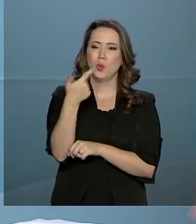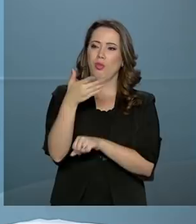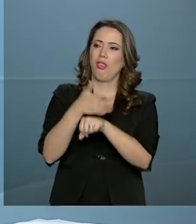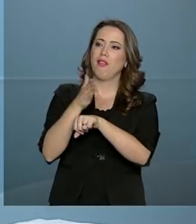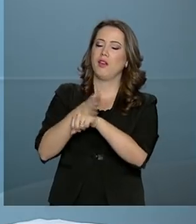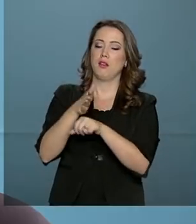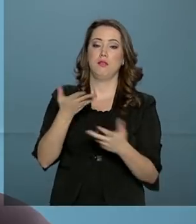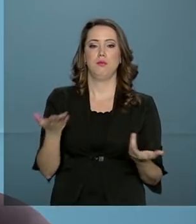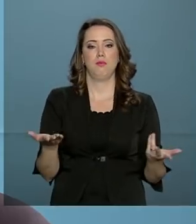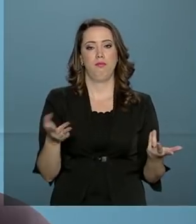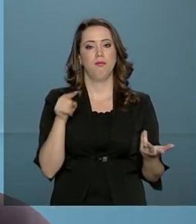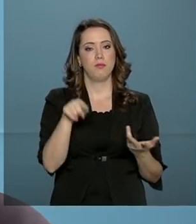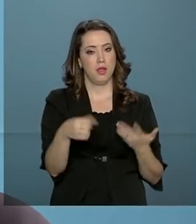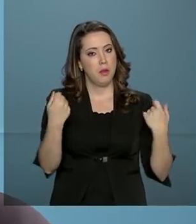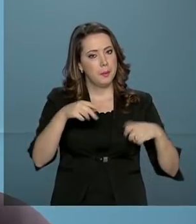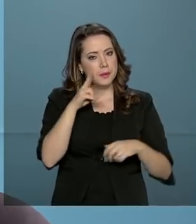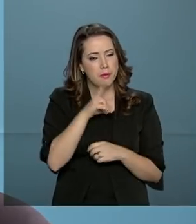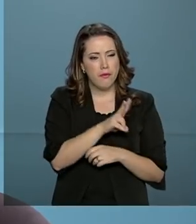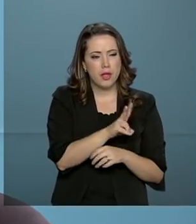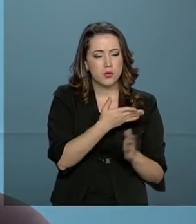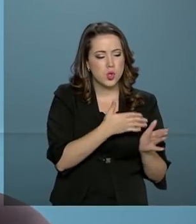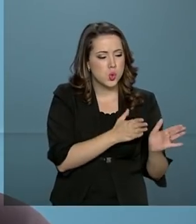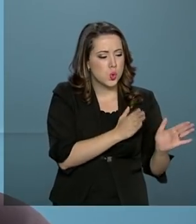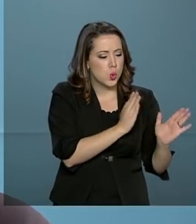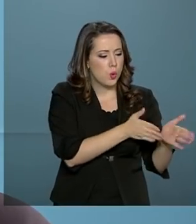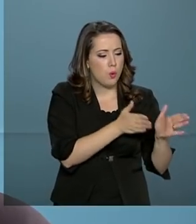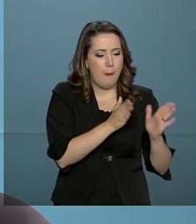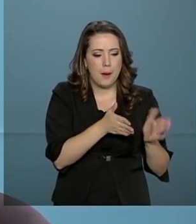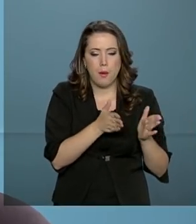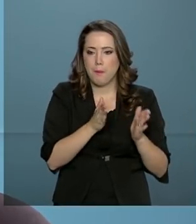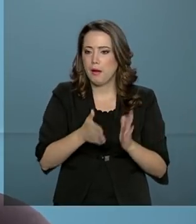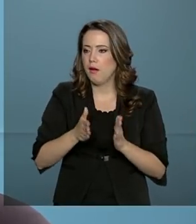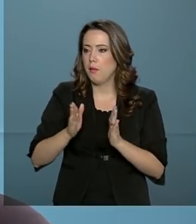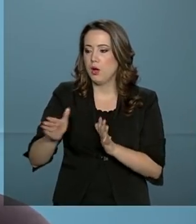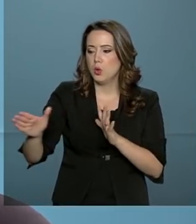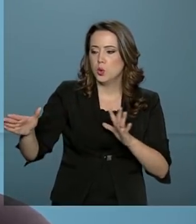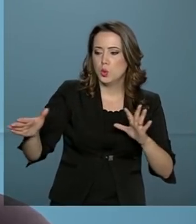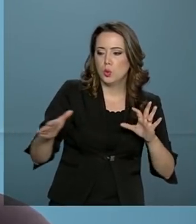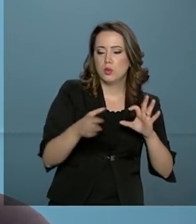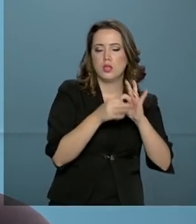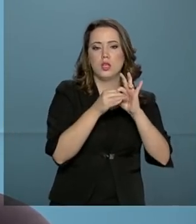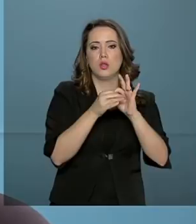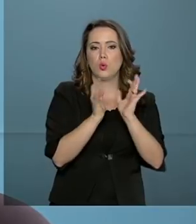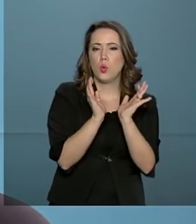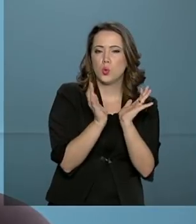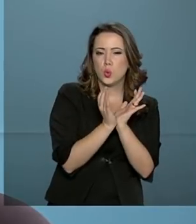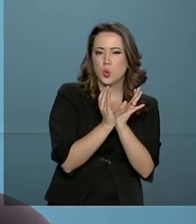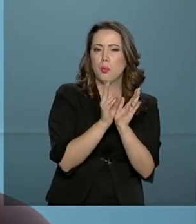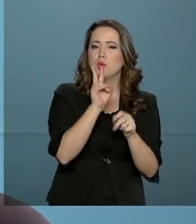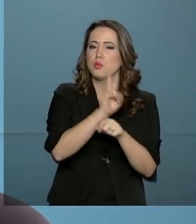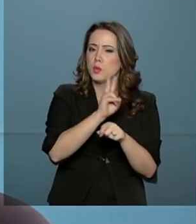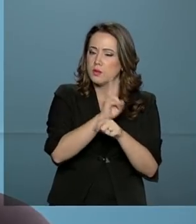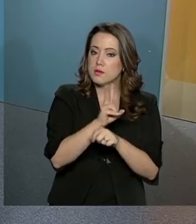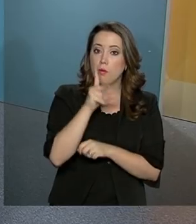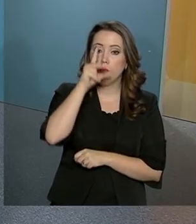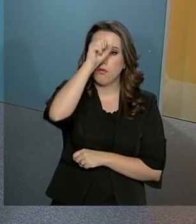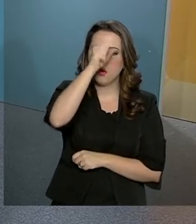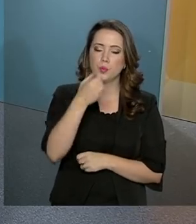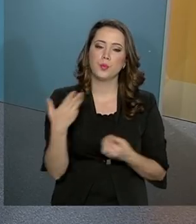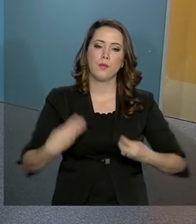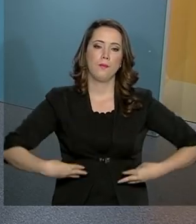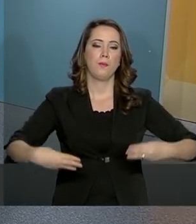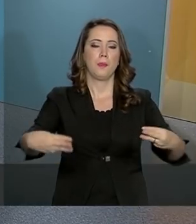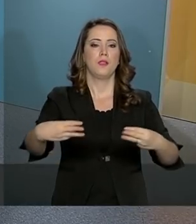precisamos, no Brasil, rever essa rede de proteção e fortalecer essa rede de proteção. E o Ministério vem com esse olhar.